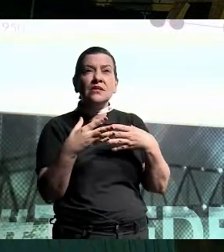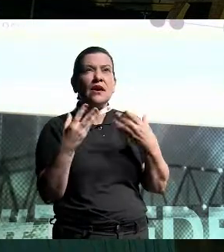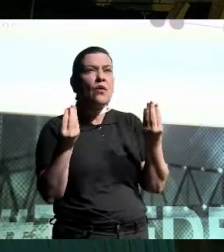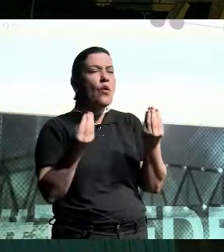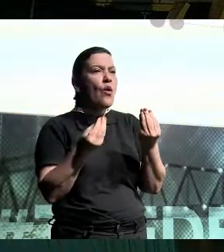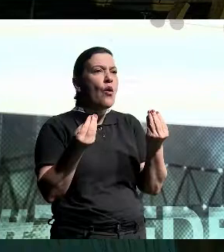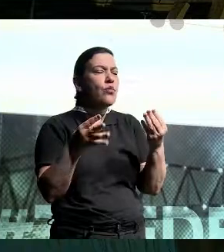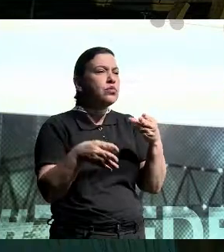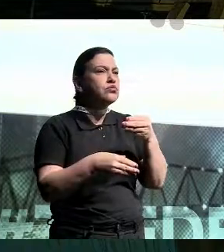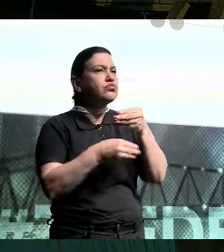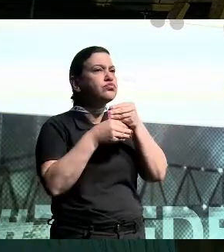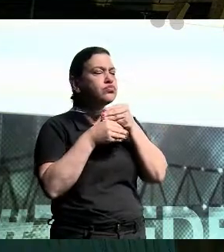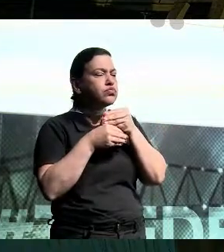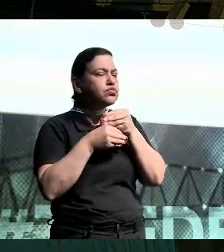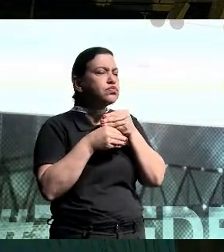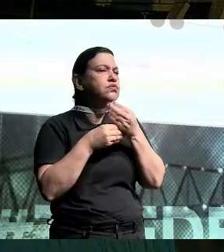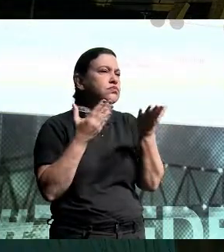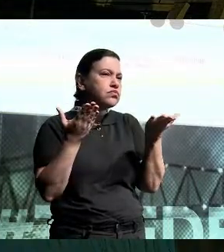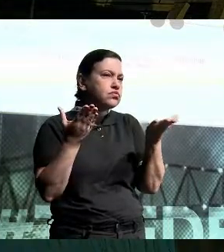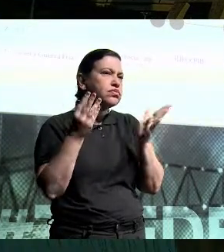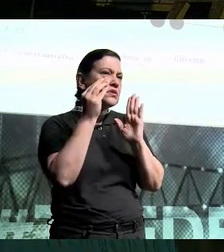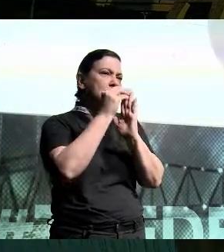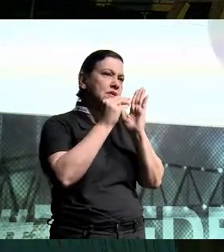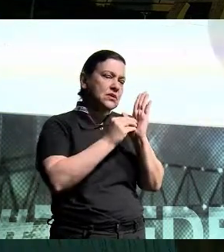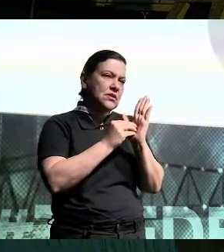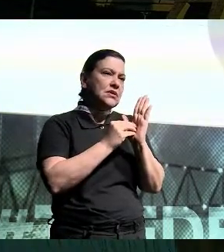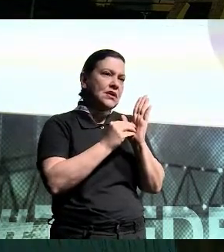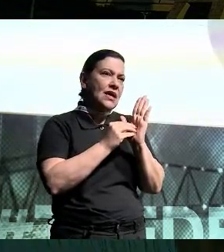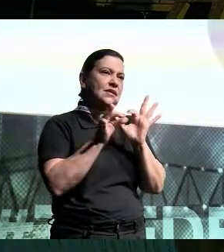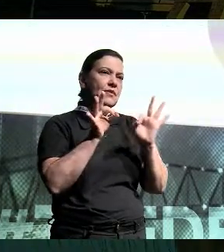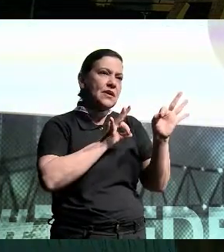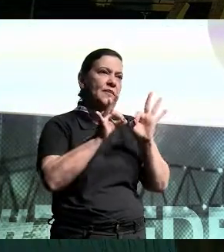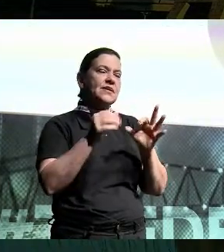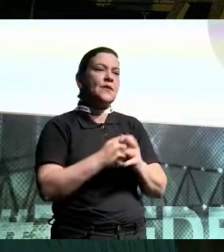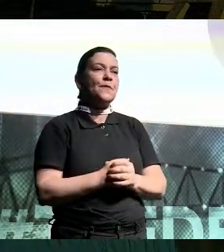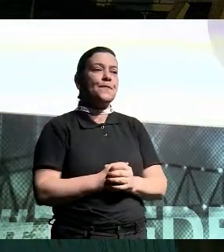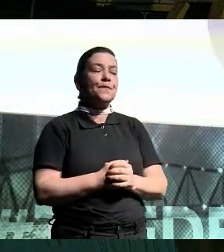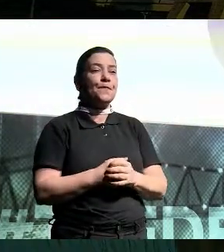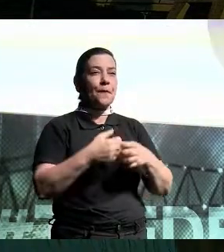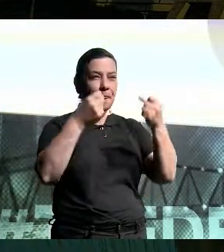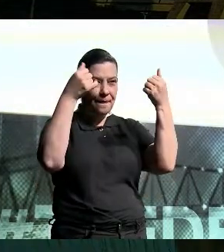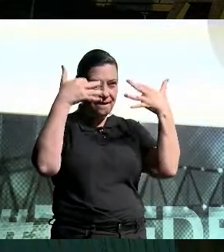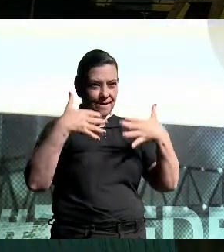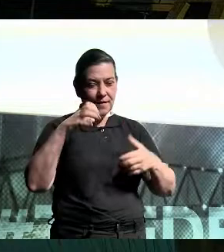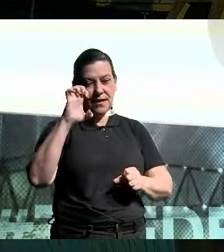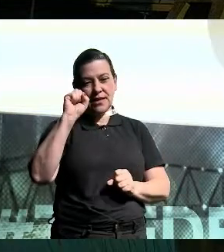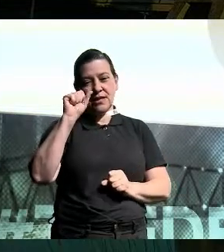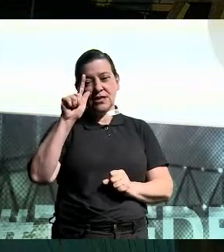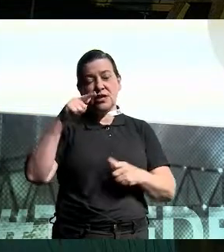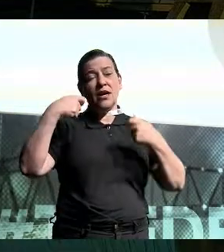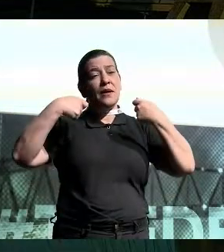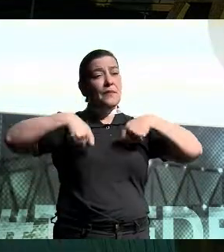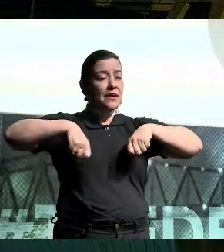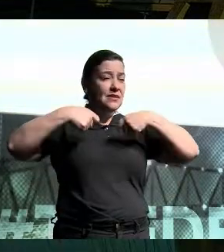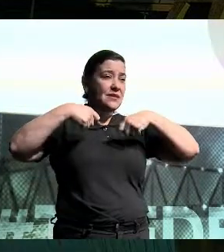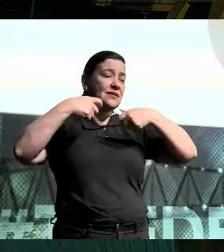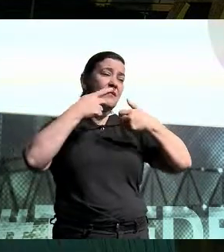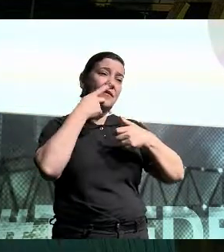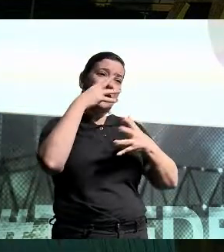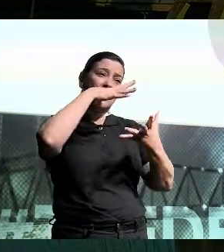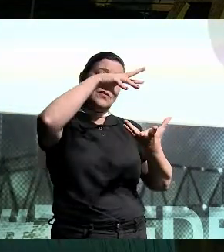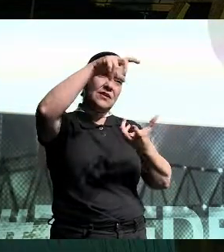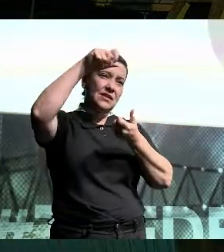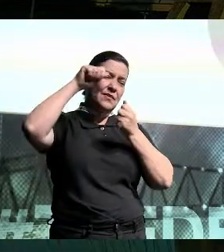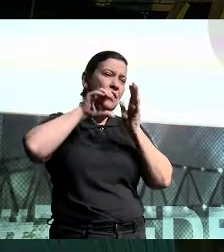soma, dentro dessa agenda? Bom, para falar de SG, tem que falar de sustentabilidade. Conceito